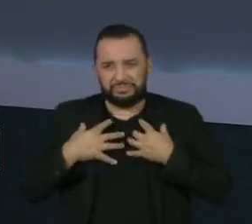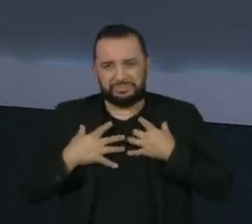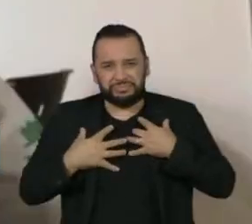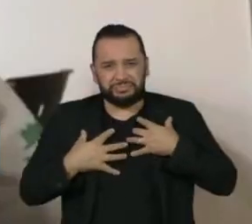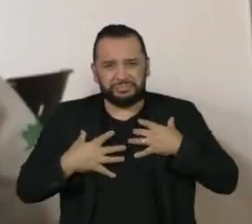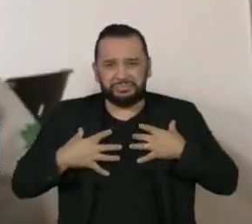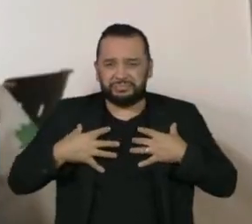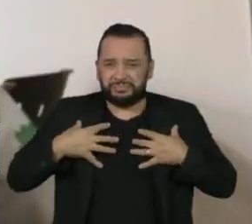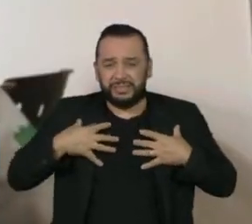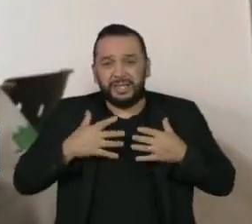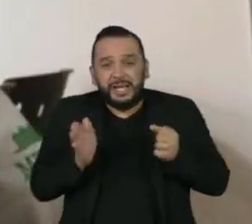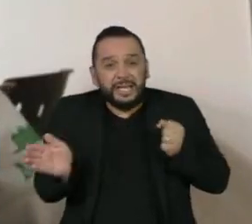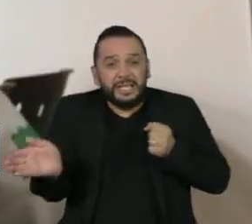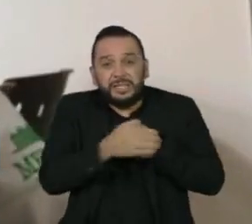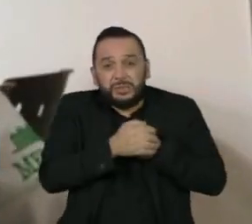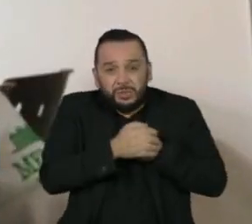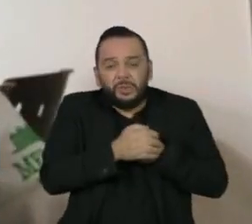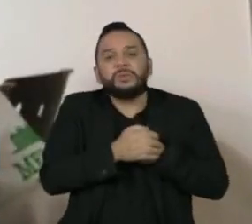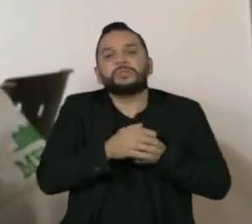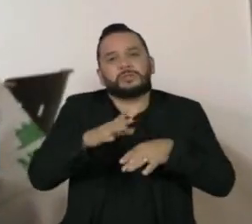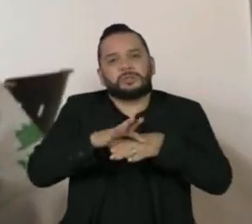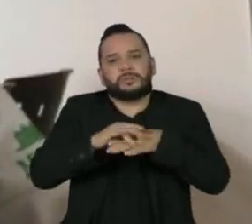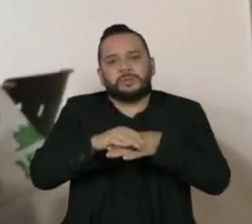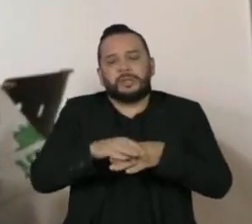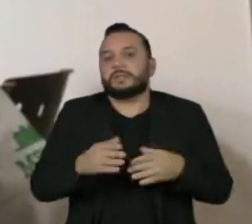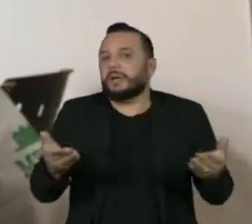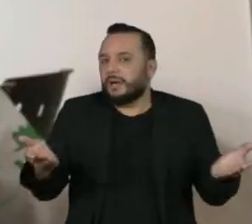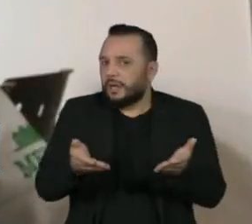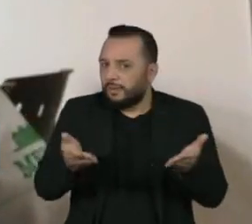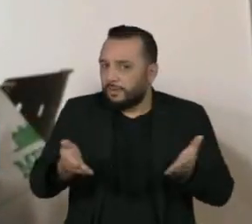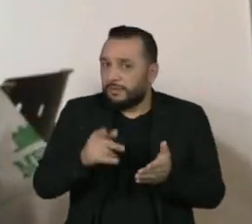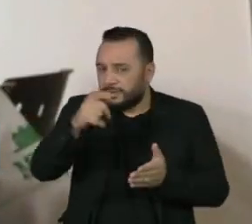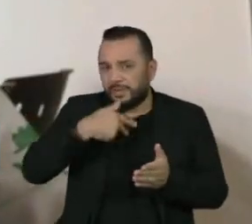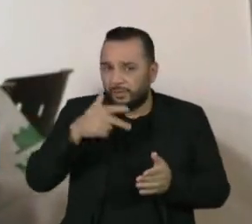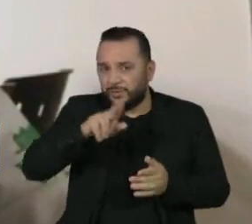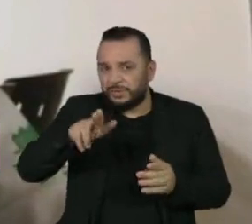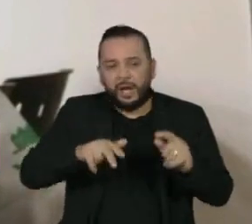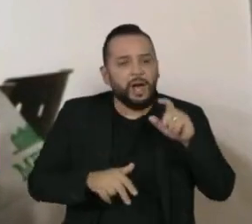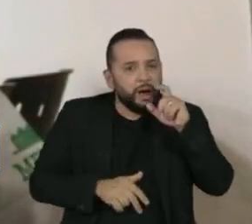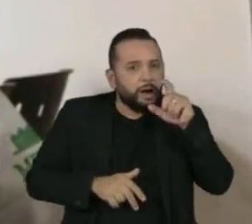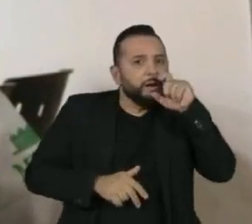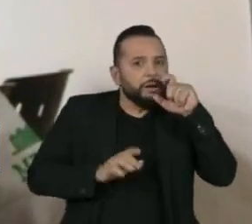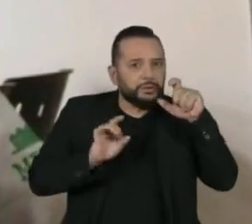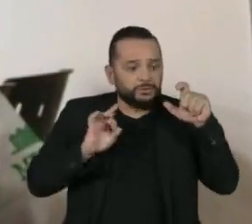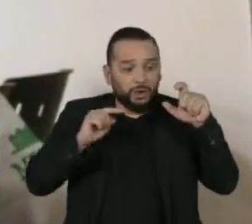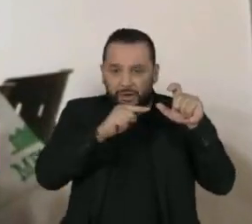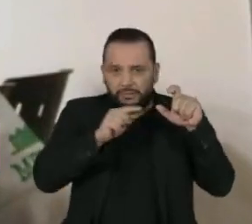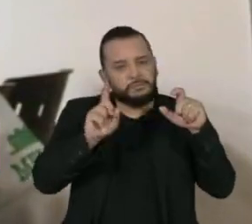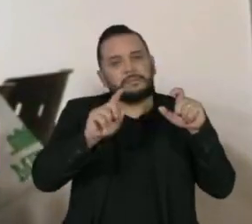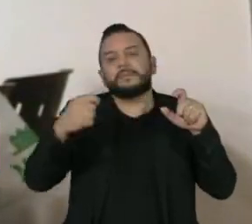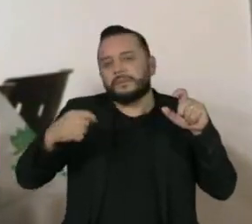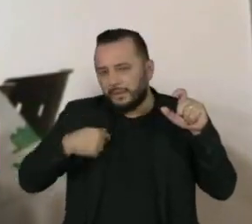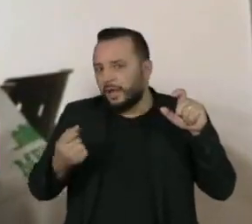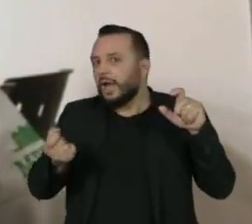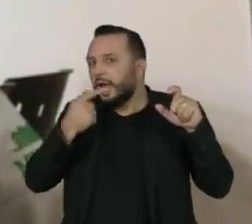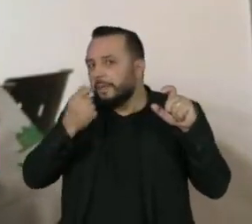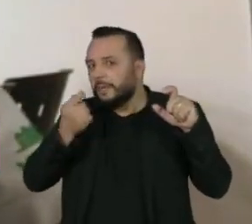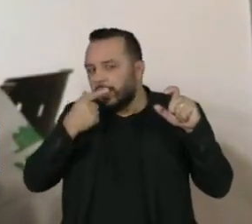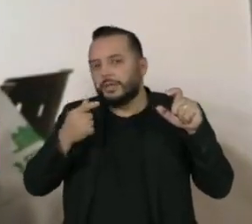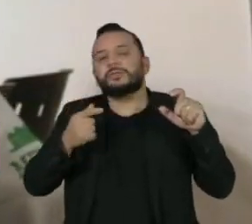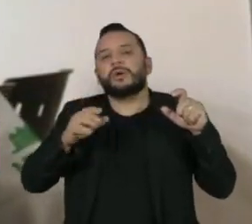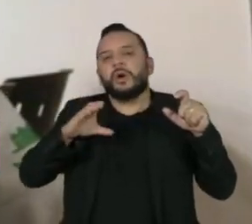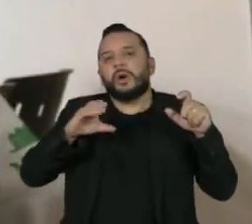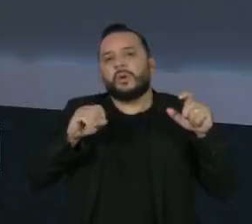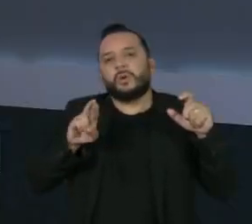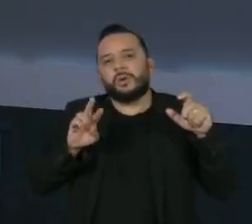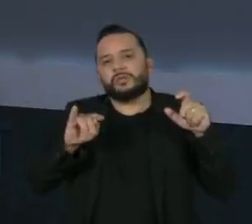A gente não recomenda mais o uso de broncodilatador isoladamente. O ideal é estar associado a um corticoide inalado para